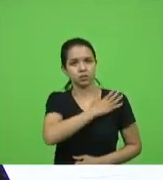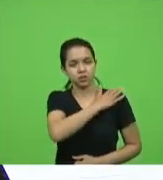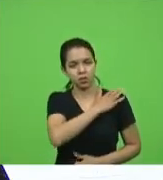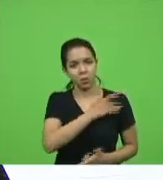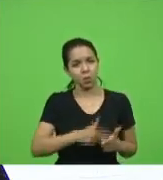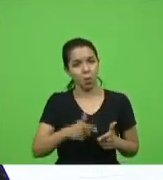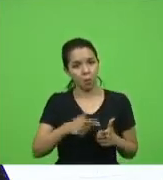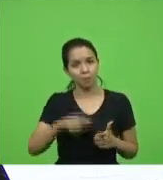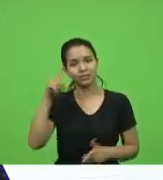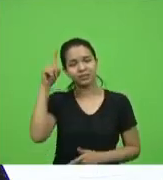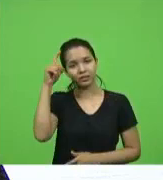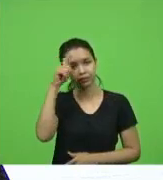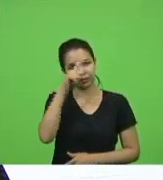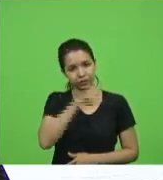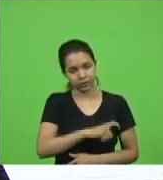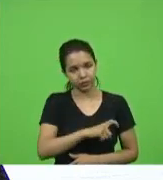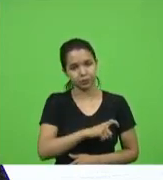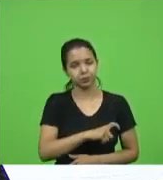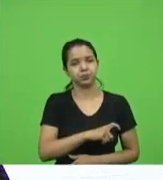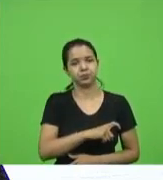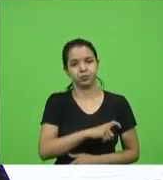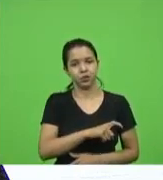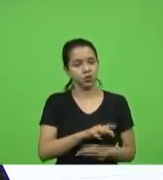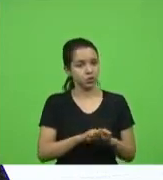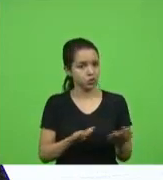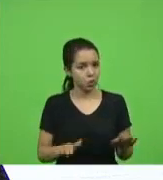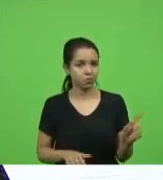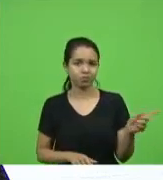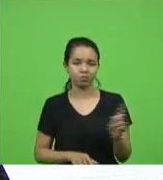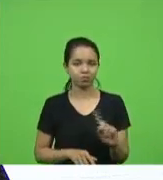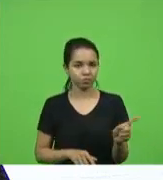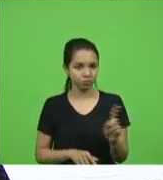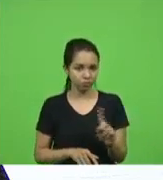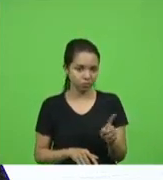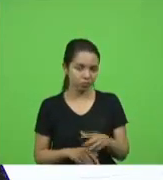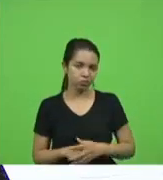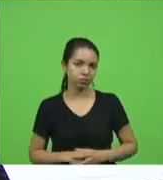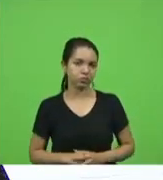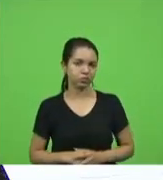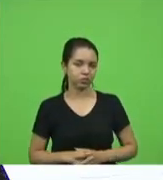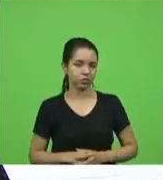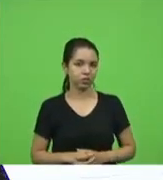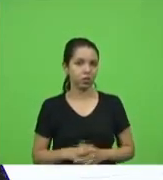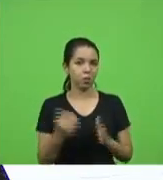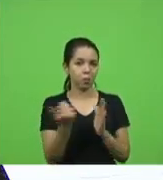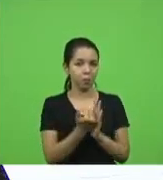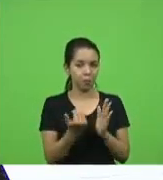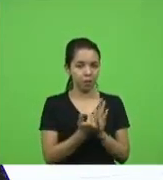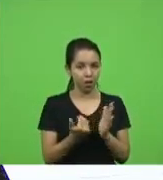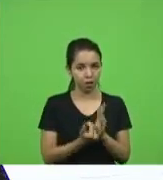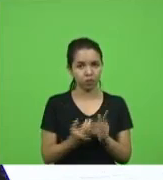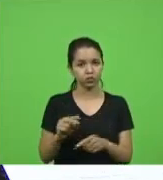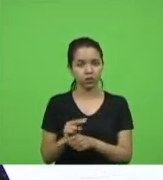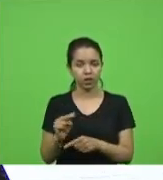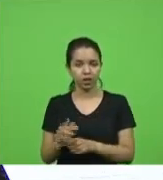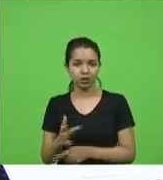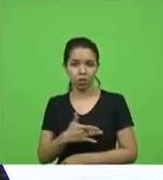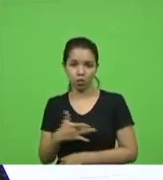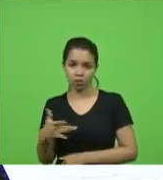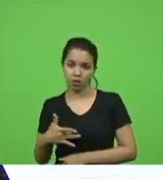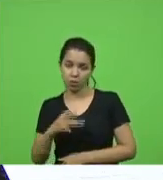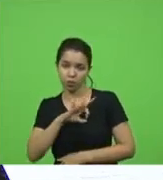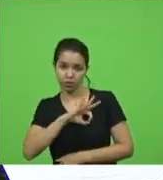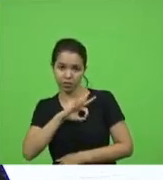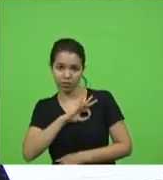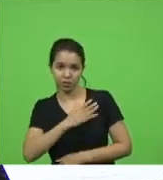difícil e não é só isso senhores deputados não é só isso o plano de assistência de saúde da polícia militar